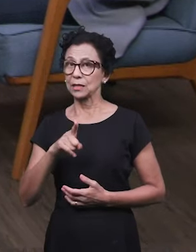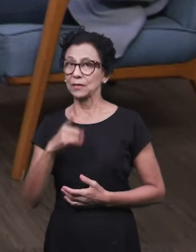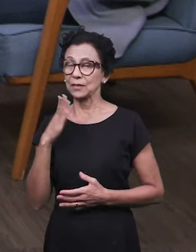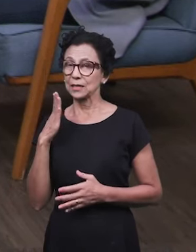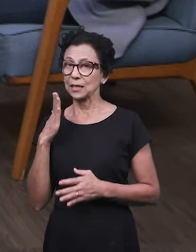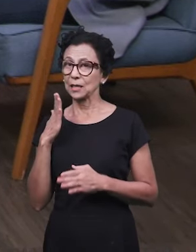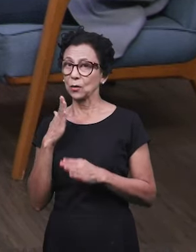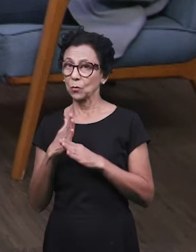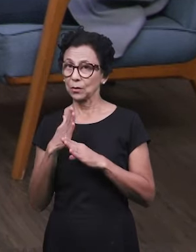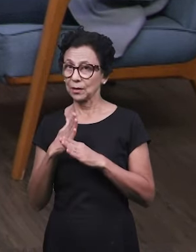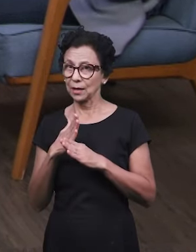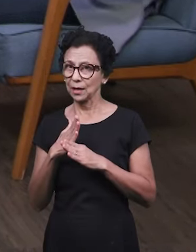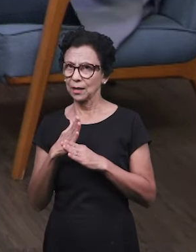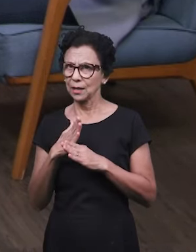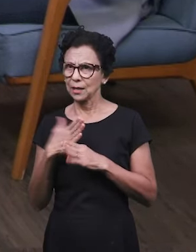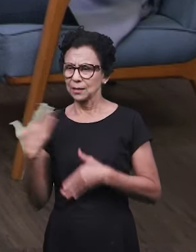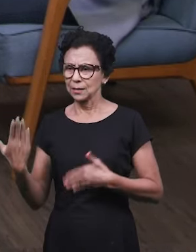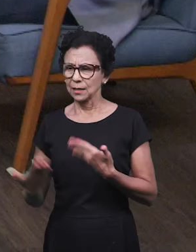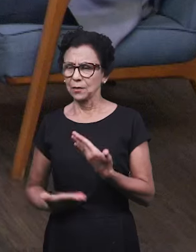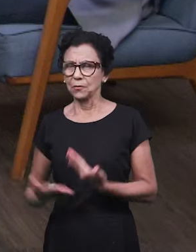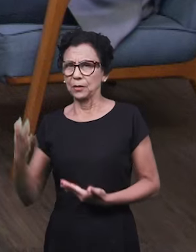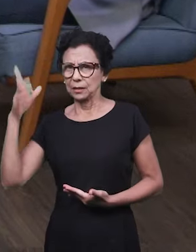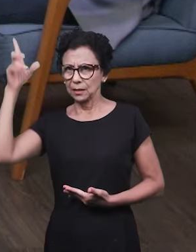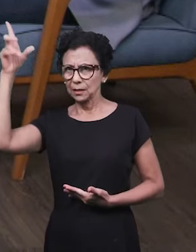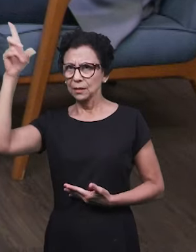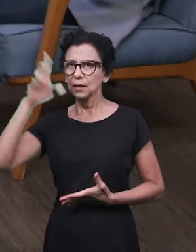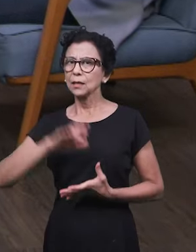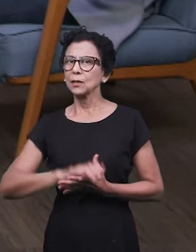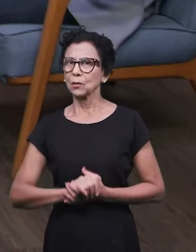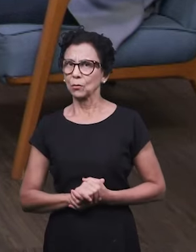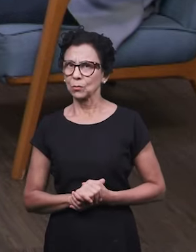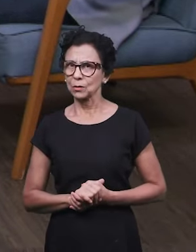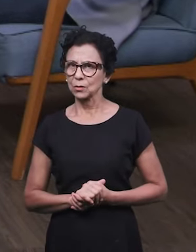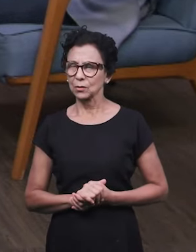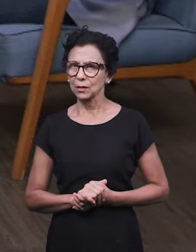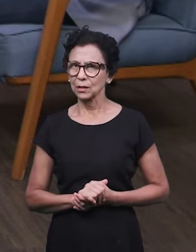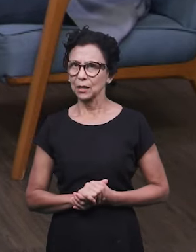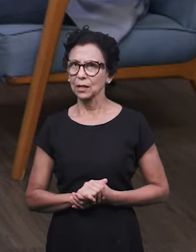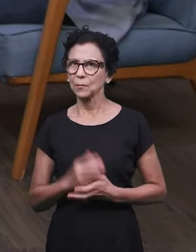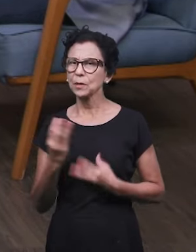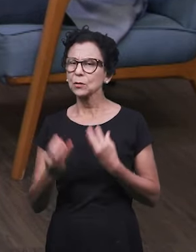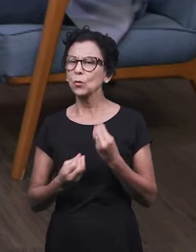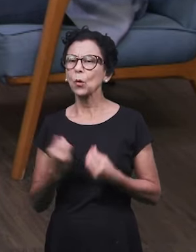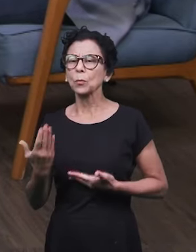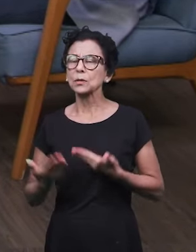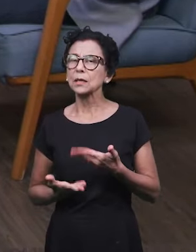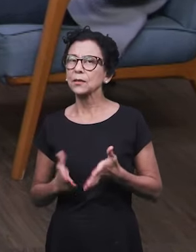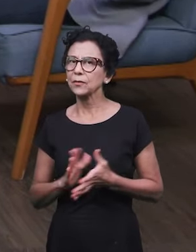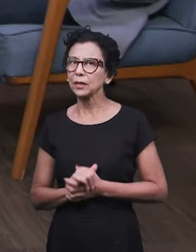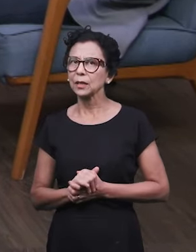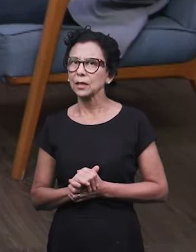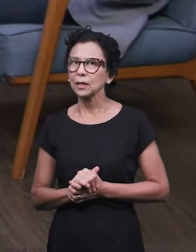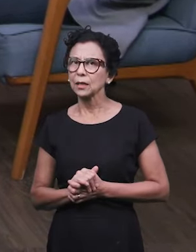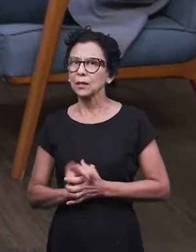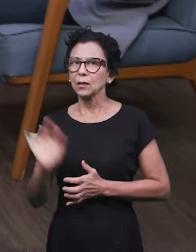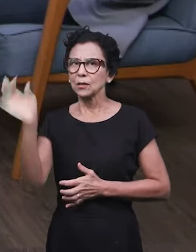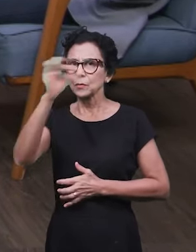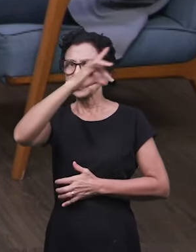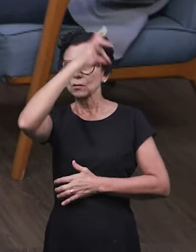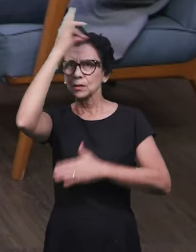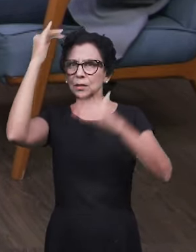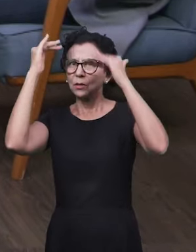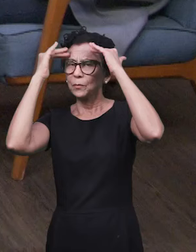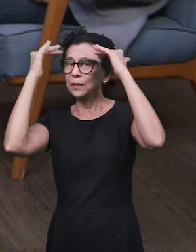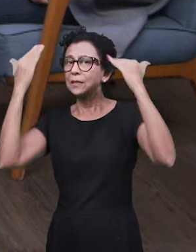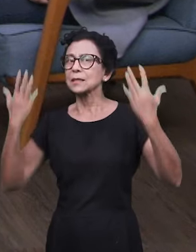servindo assim. Conforme a palavra, conforme o Espírito Santo estiver dizendo para fazer. Bom,